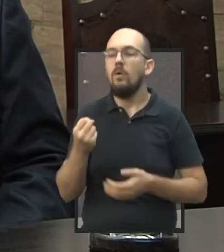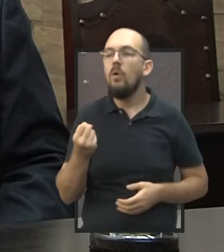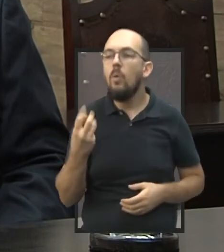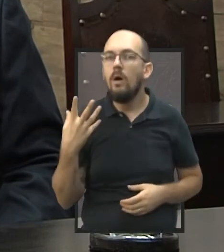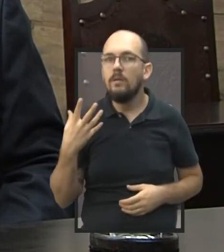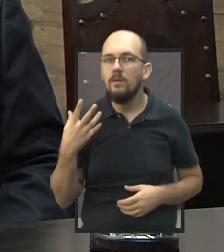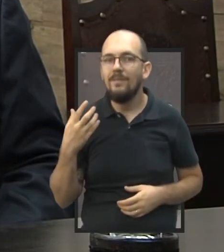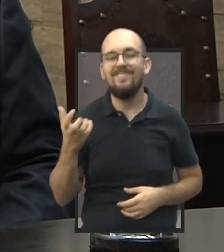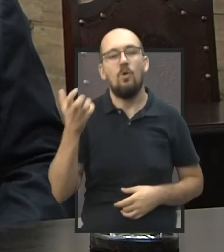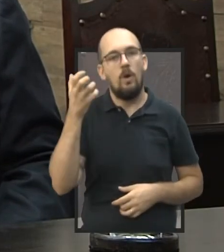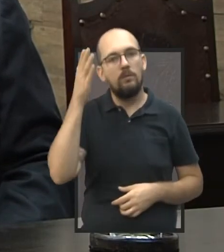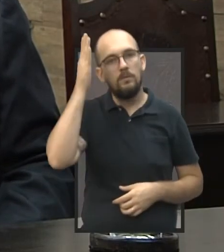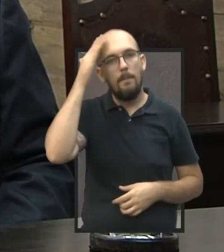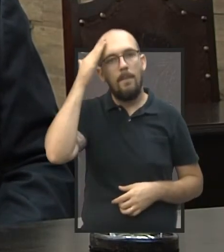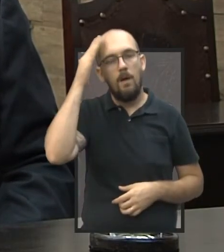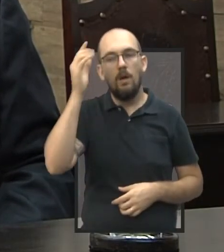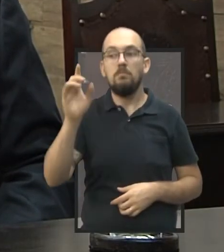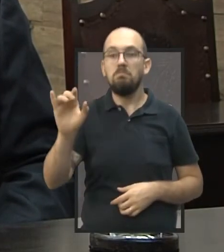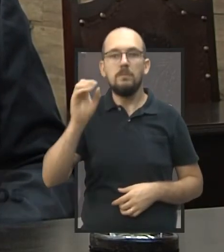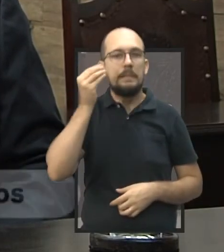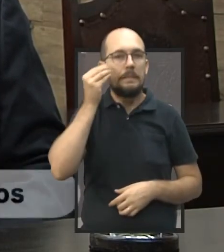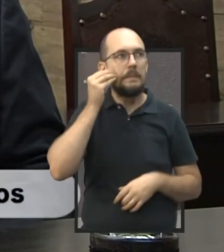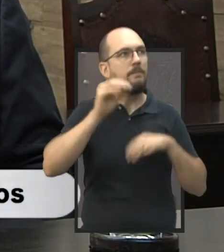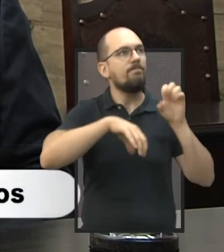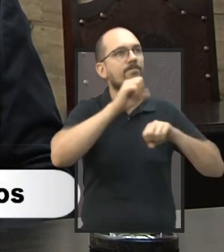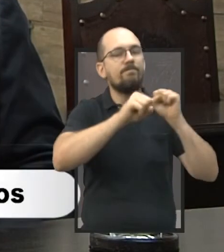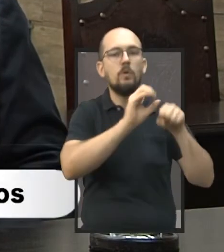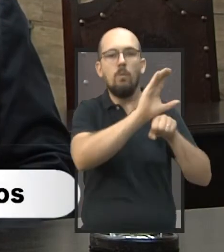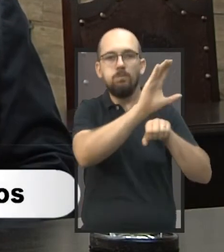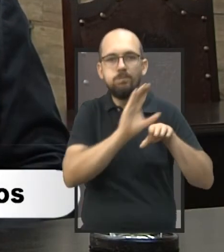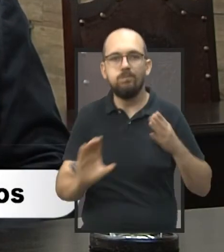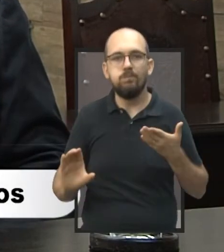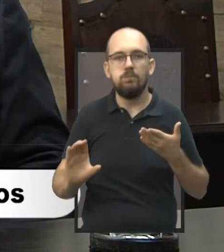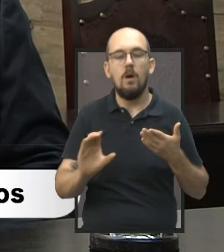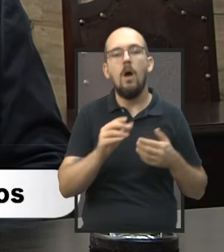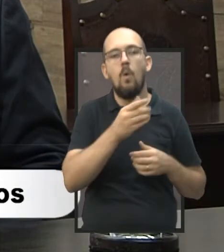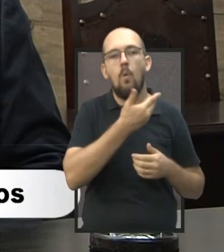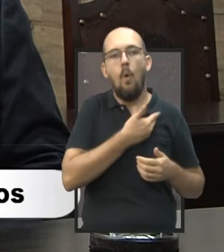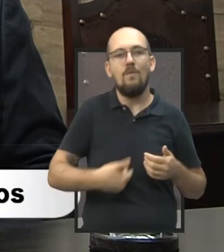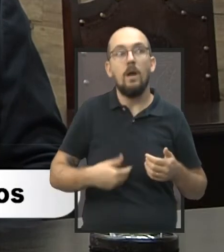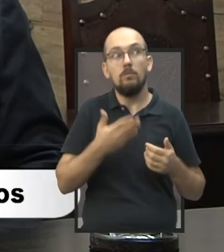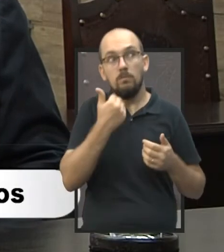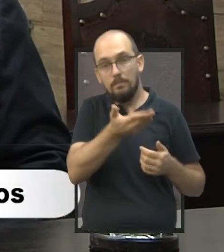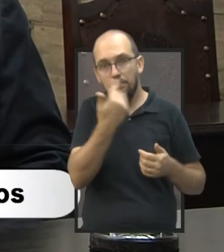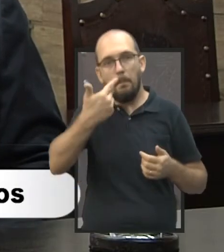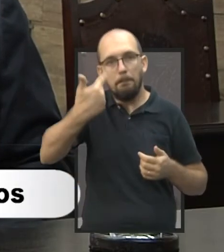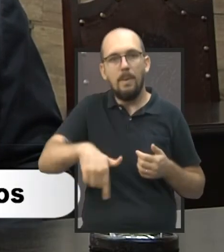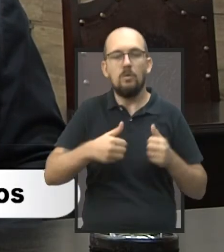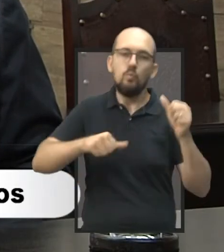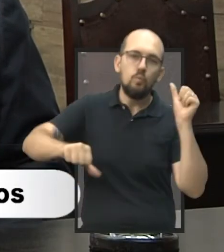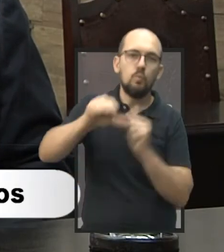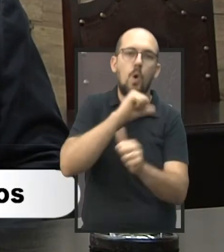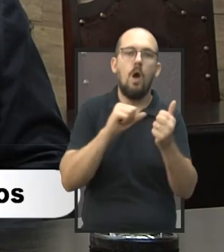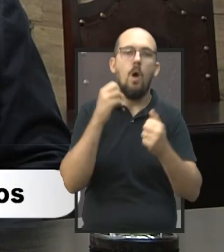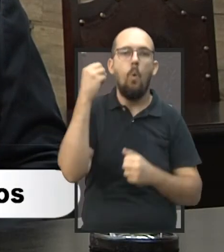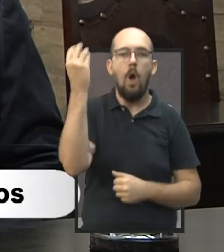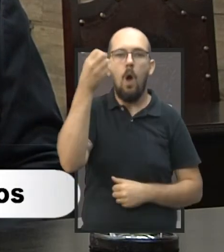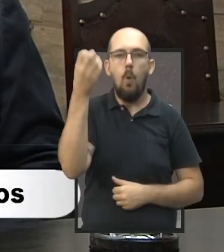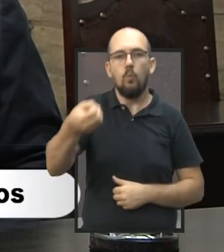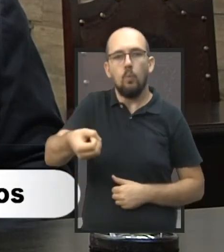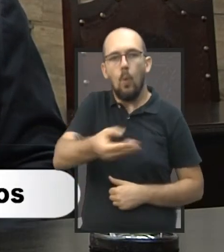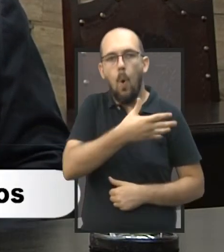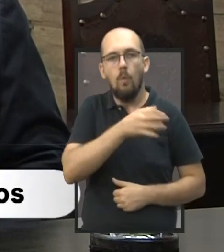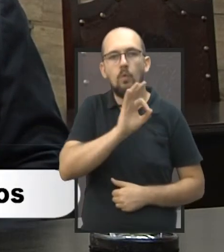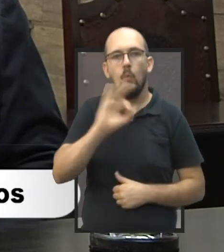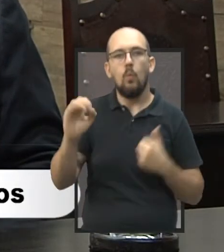quero fazer esse levantamento, tentar buscar um recurso, tentar buscar junto ao governo federal a renovação da nossa frota. Porque a